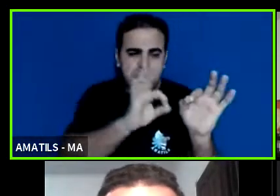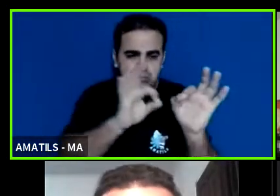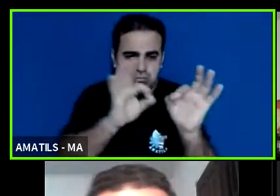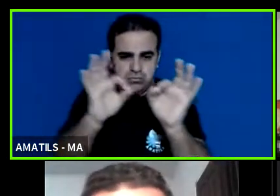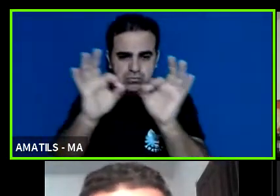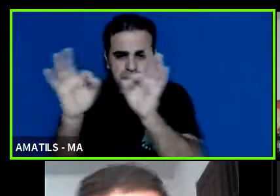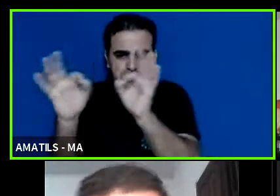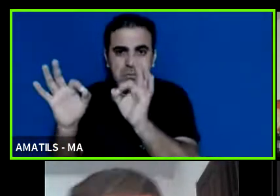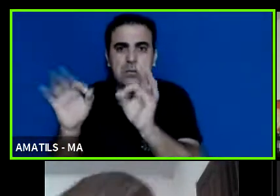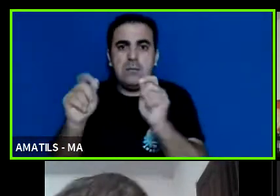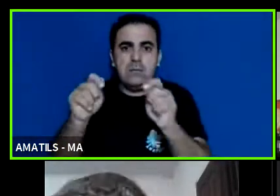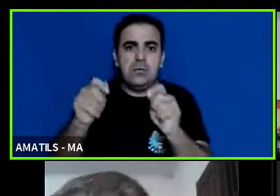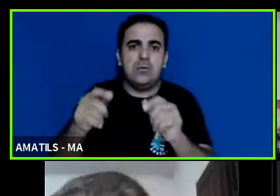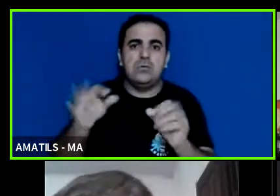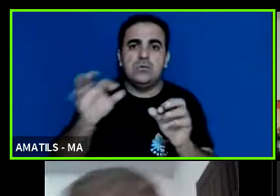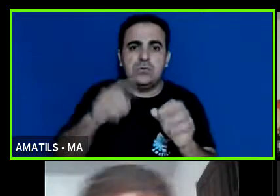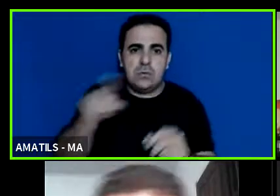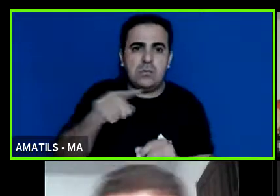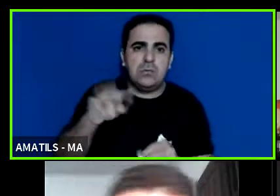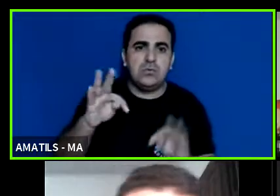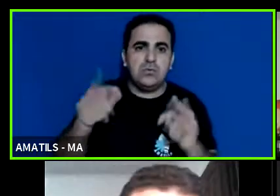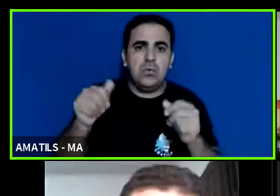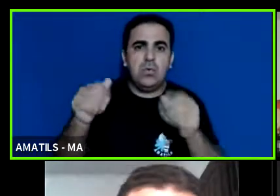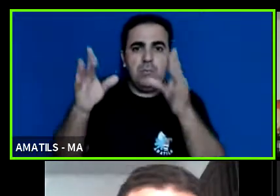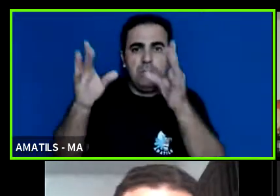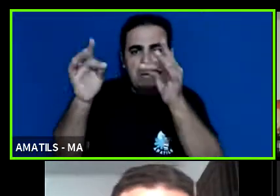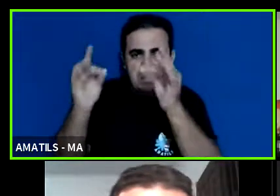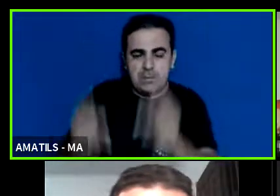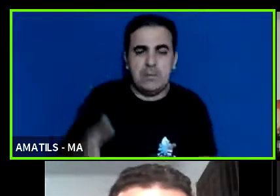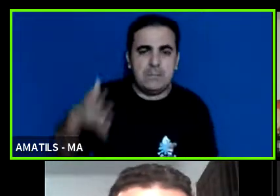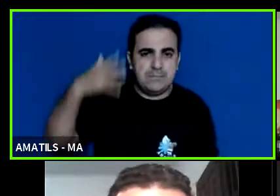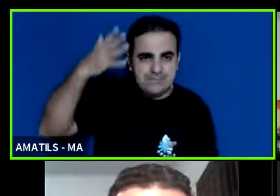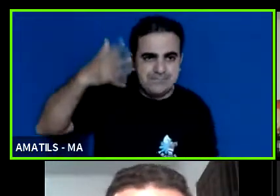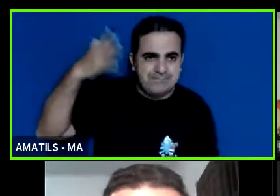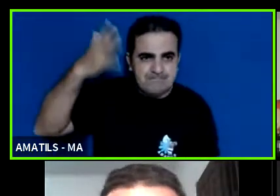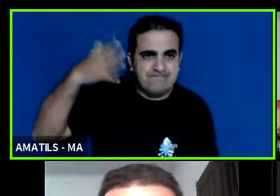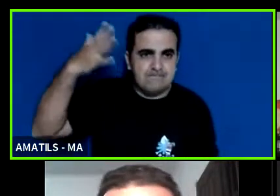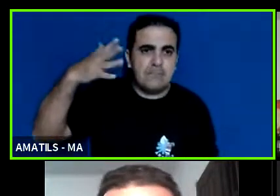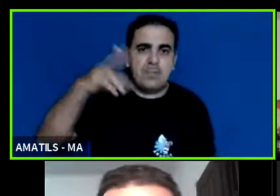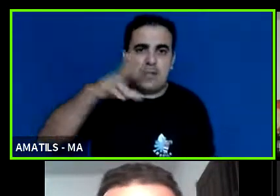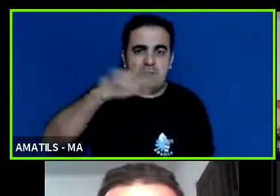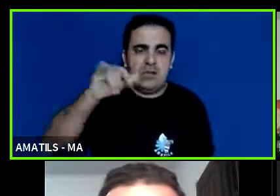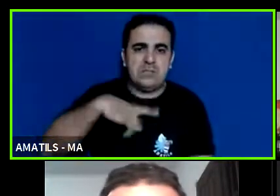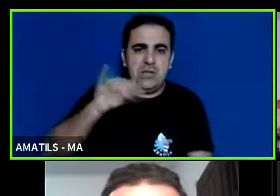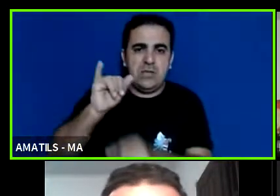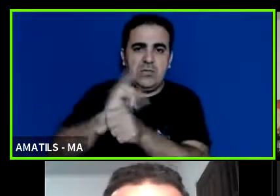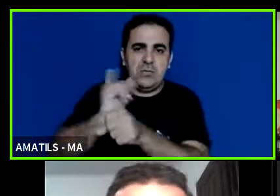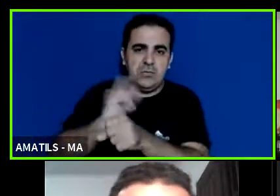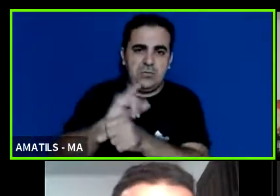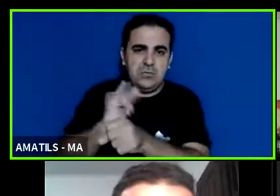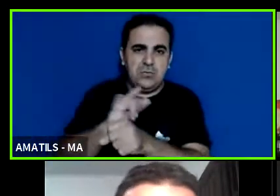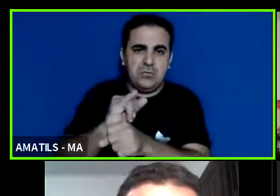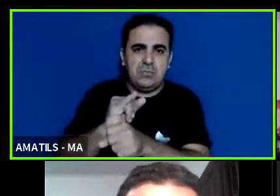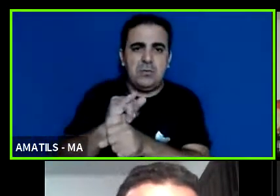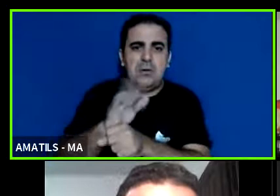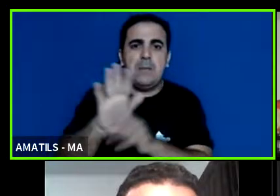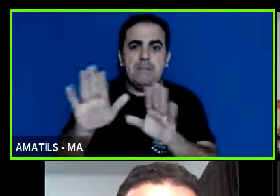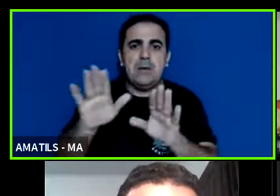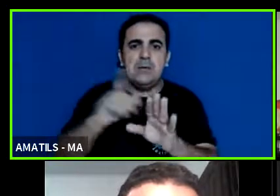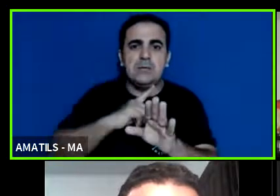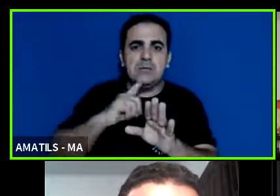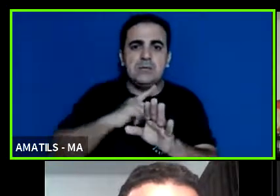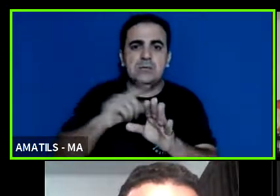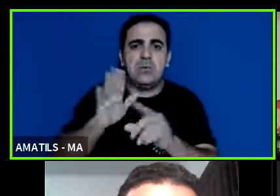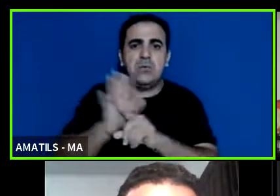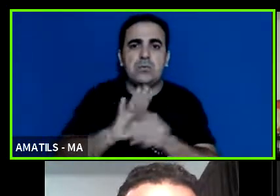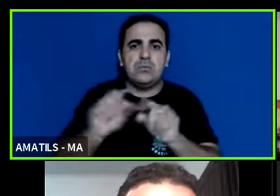ouvir na verdade toda essa nossa reunião que vai ficar gravada no canal do youtube beleza mas assim tá aberto também